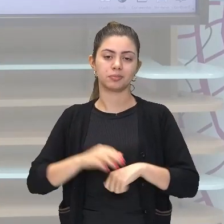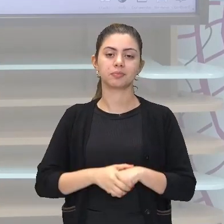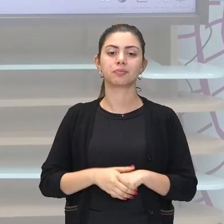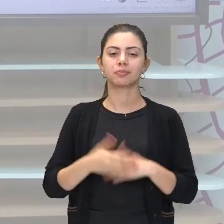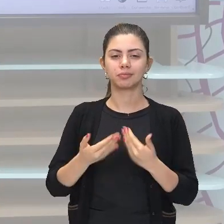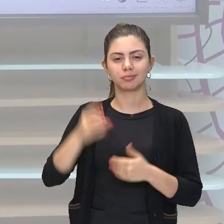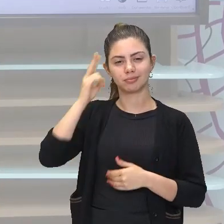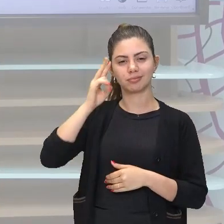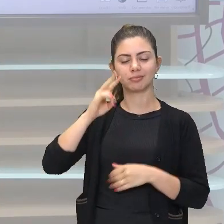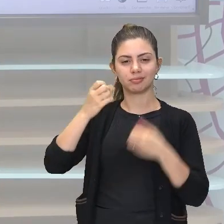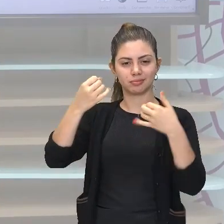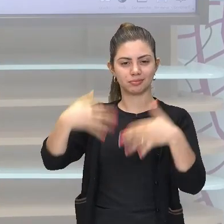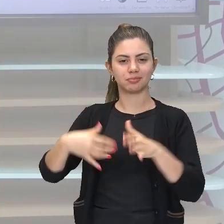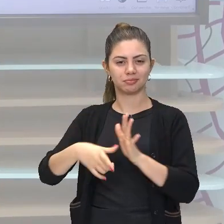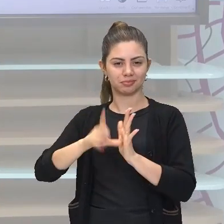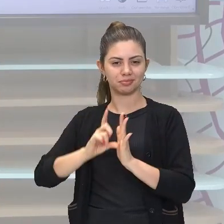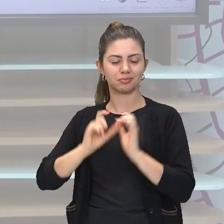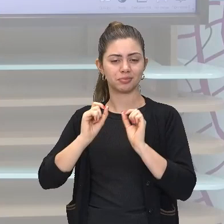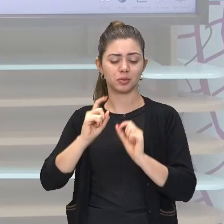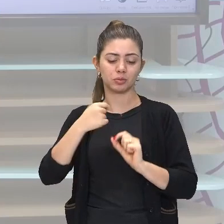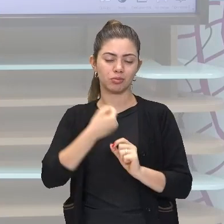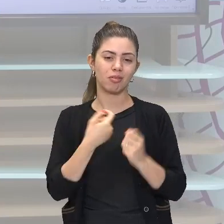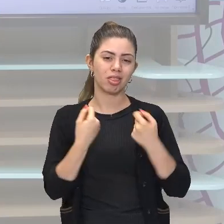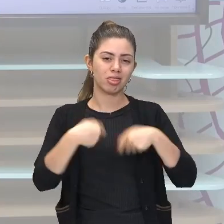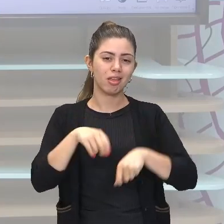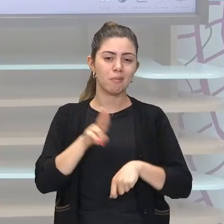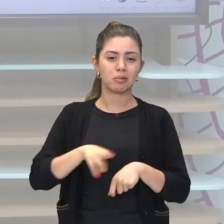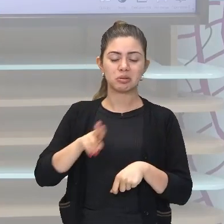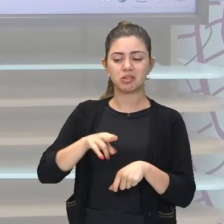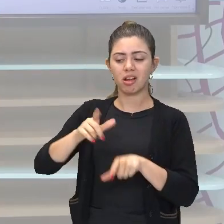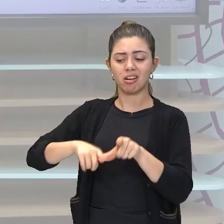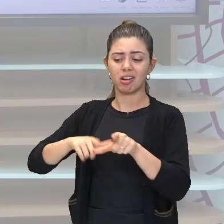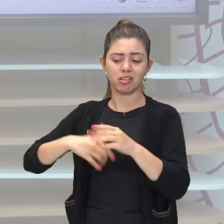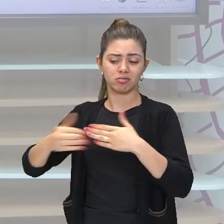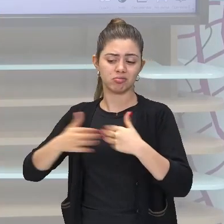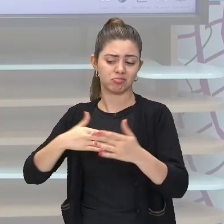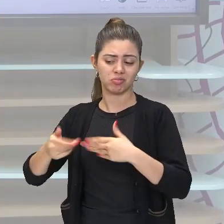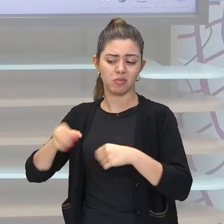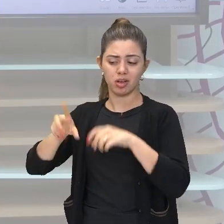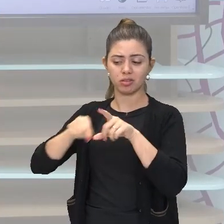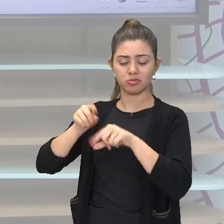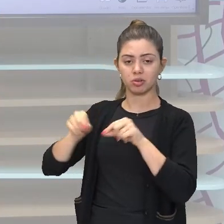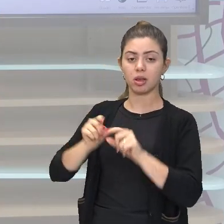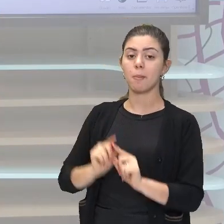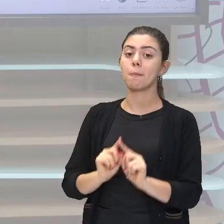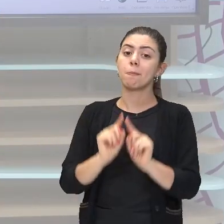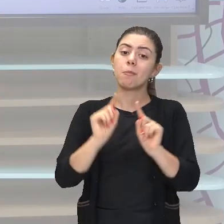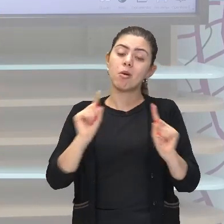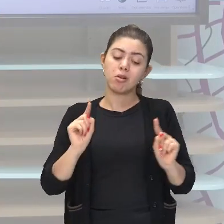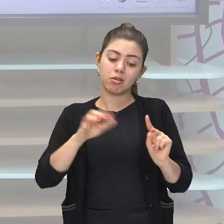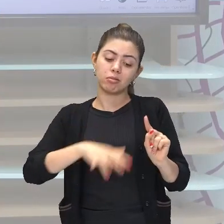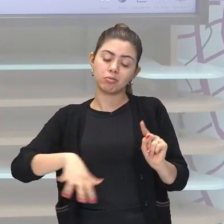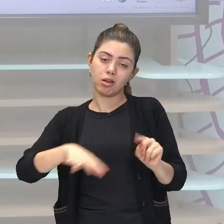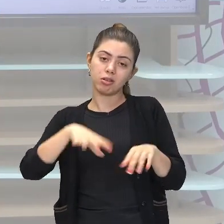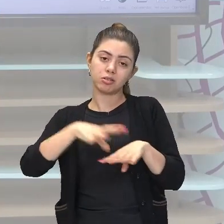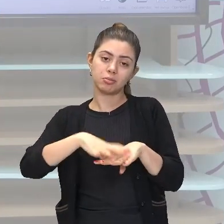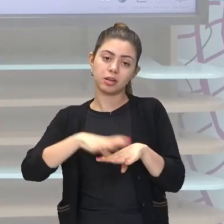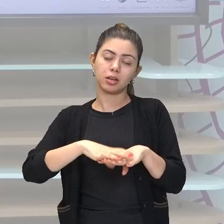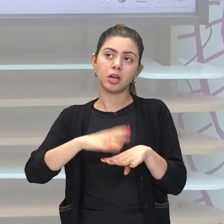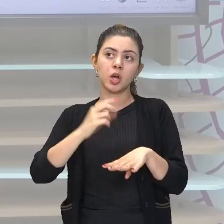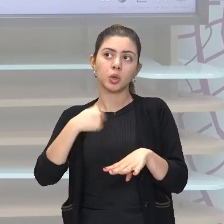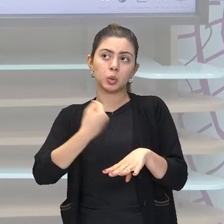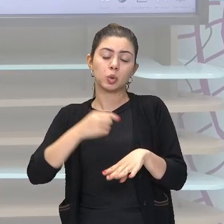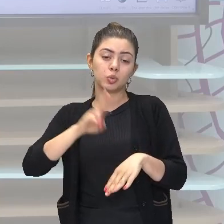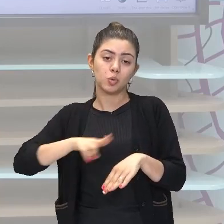anteriormente, podemos utilizar quaisquer letras do nosso alfabeto. Porém, em matemática, as mais